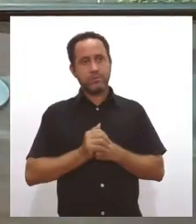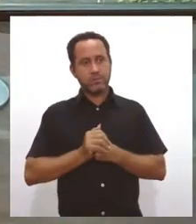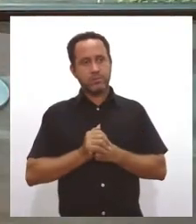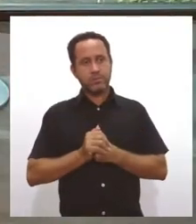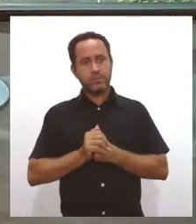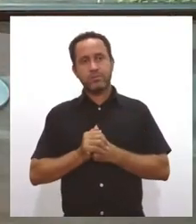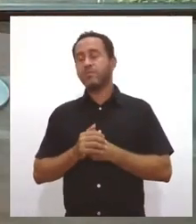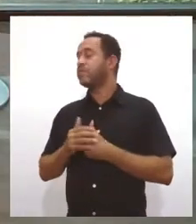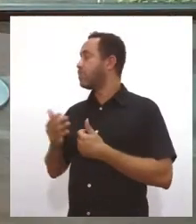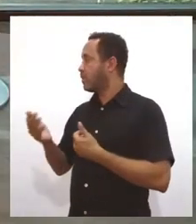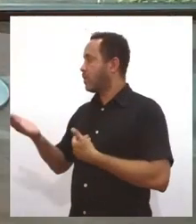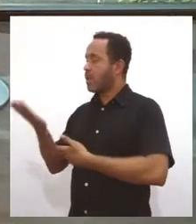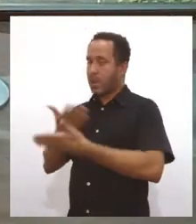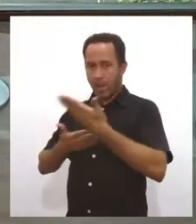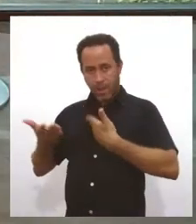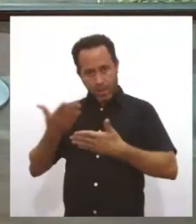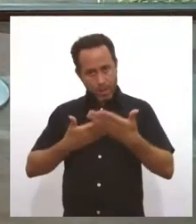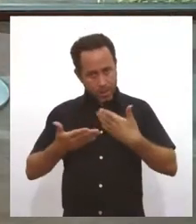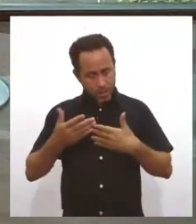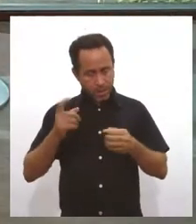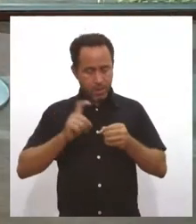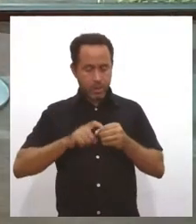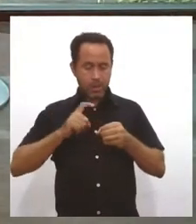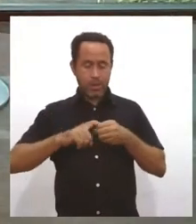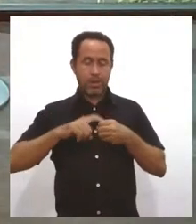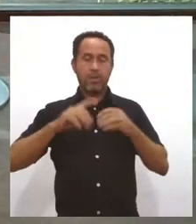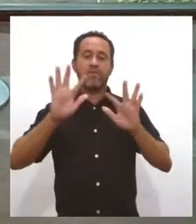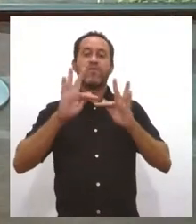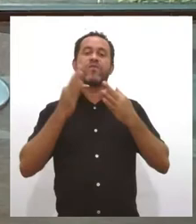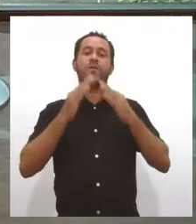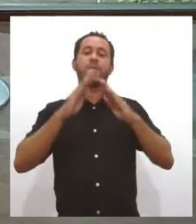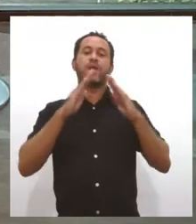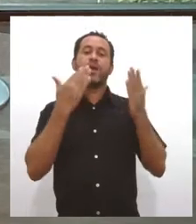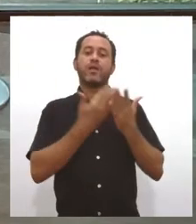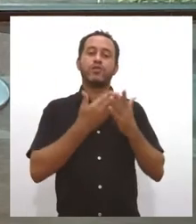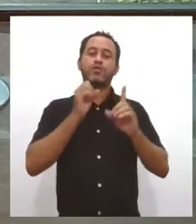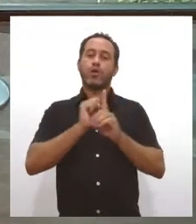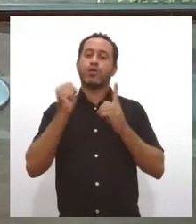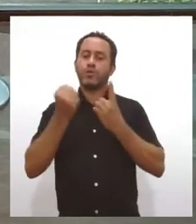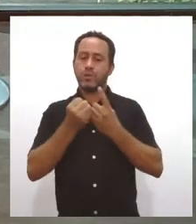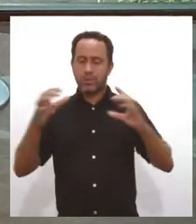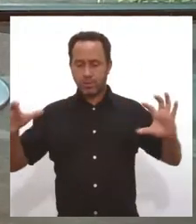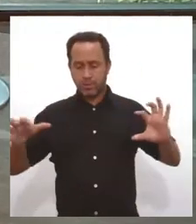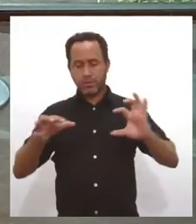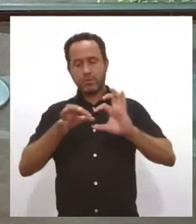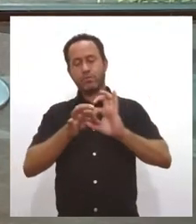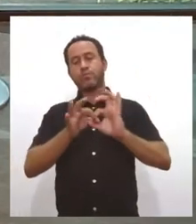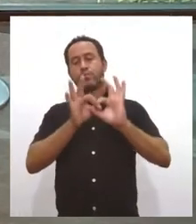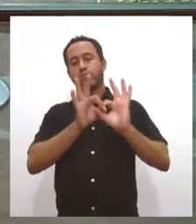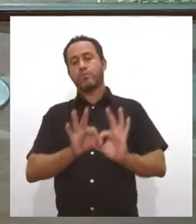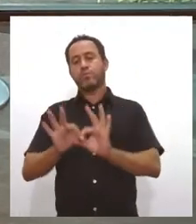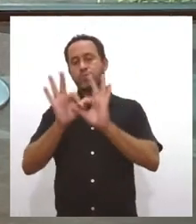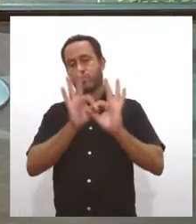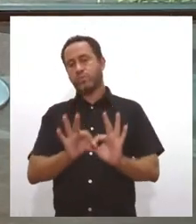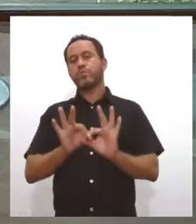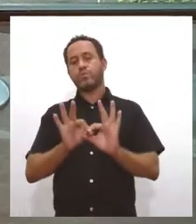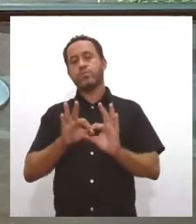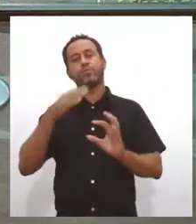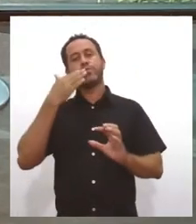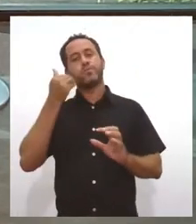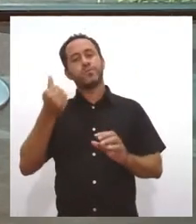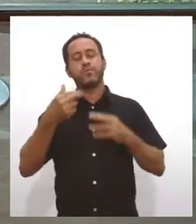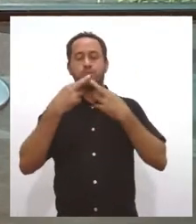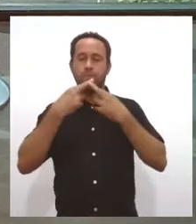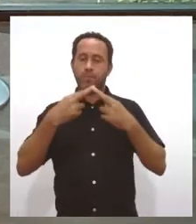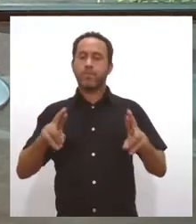participação e essa parceria, família, escola, sociedade, tem que estar juntas para discutir o que é melhor, para decidir,